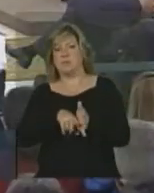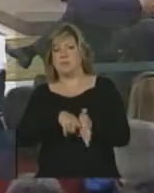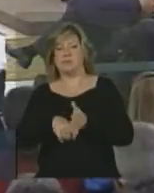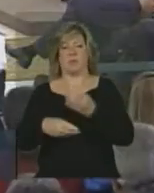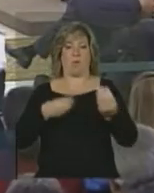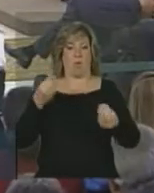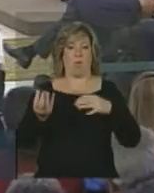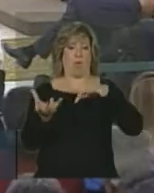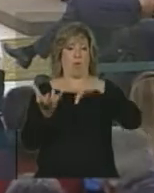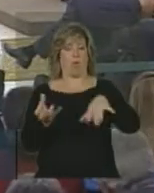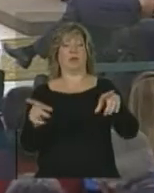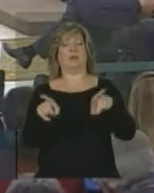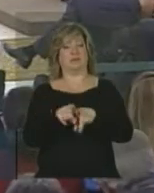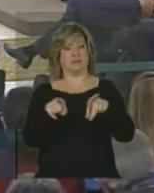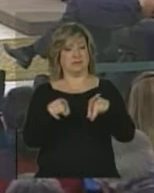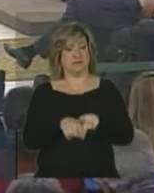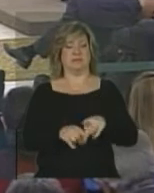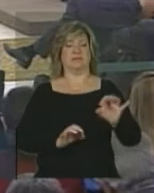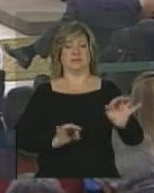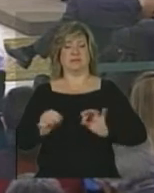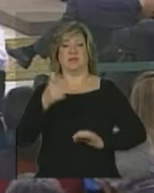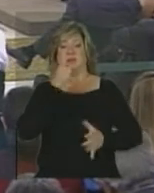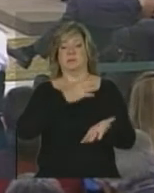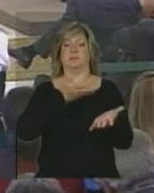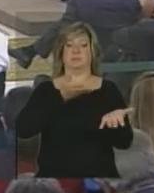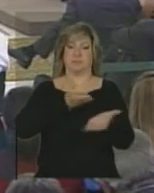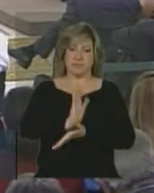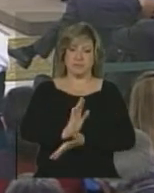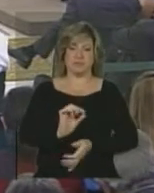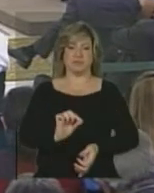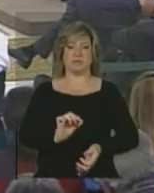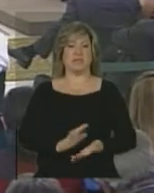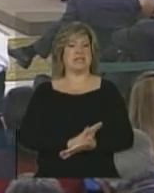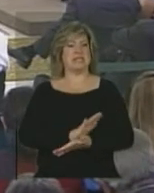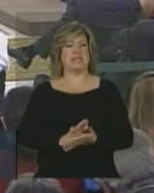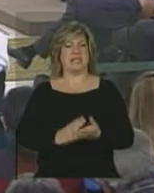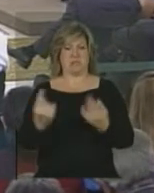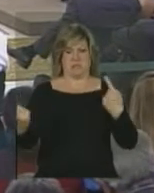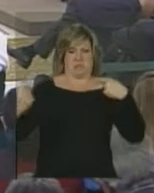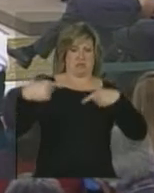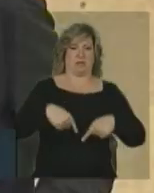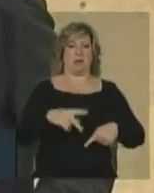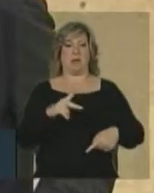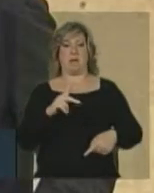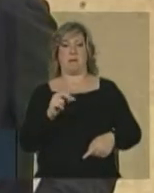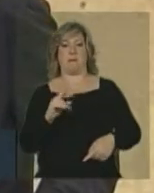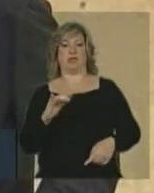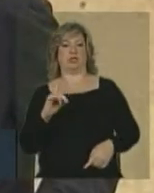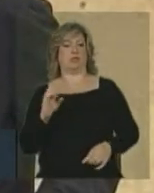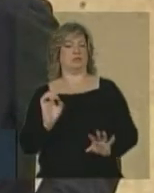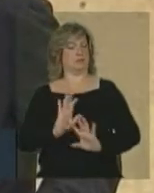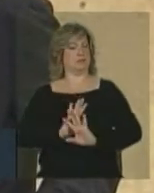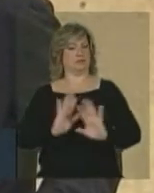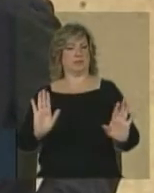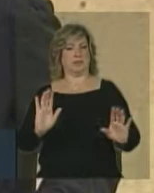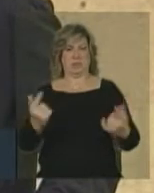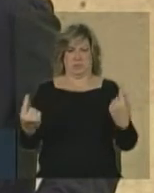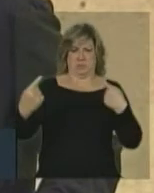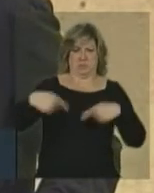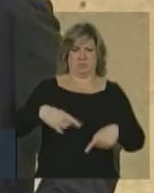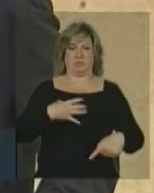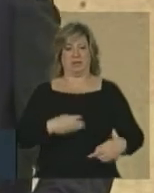O Congresso Nacional a aprovou, sem disputas partidárias, sem disputas internas,